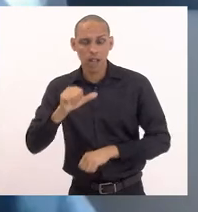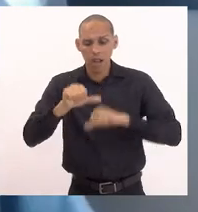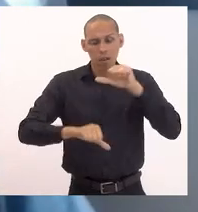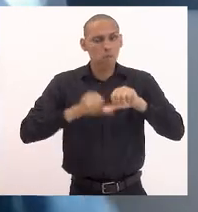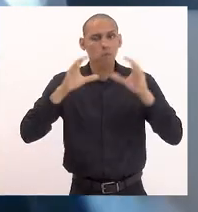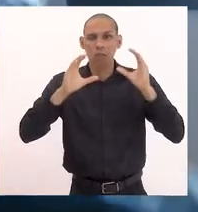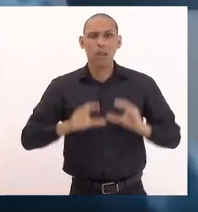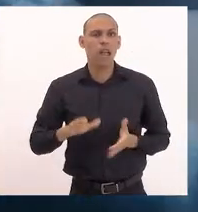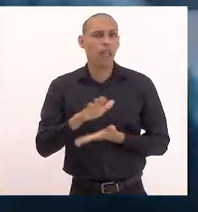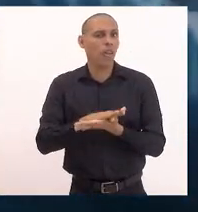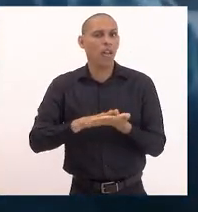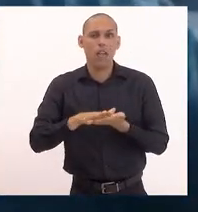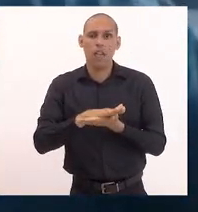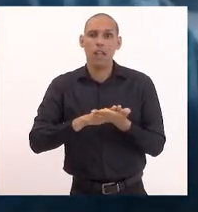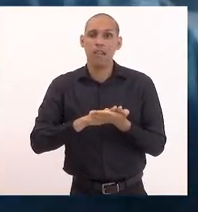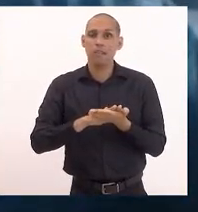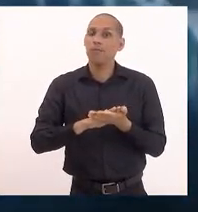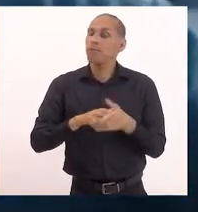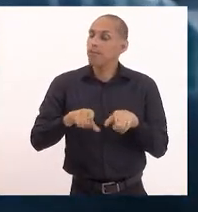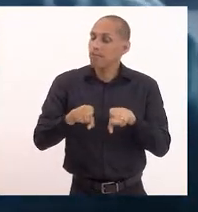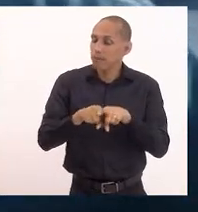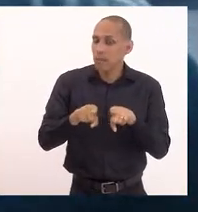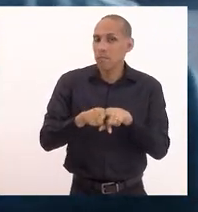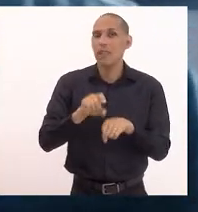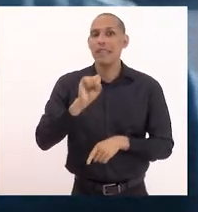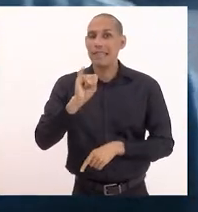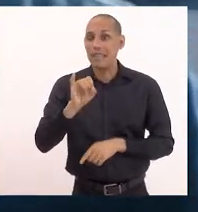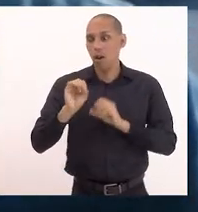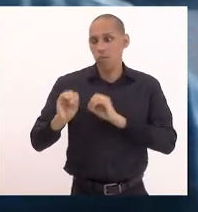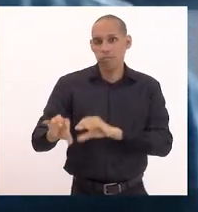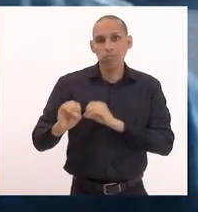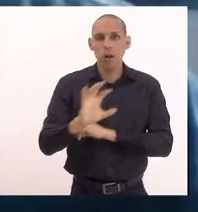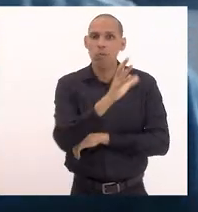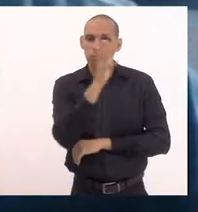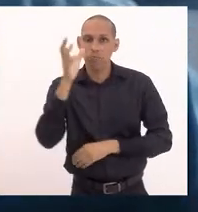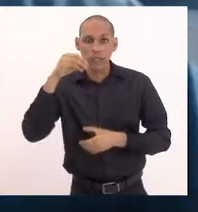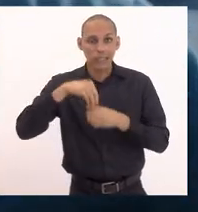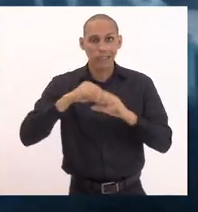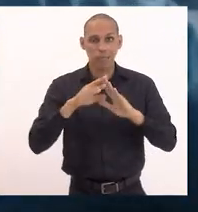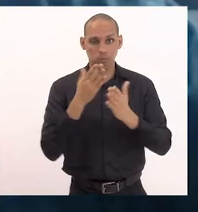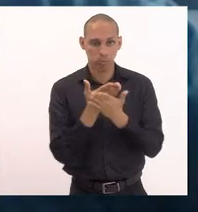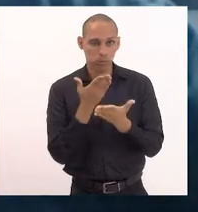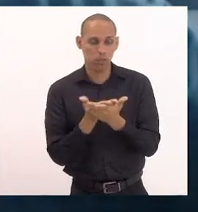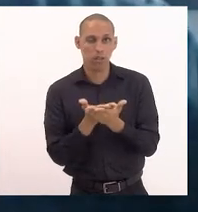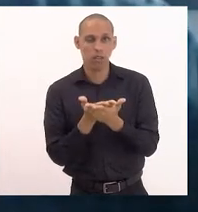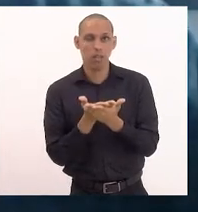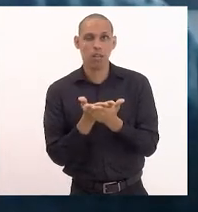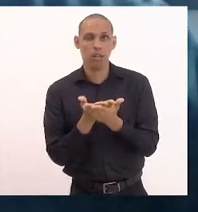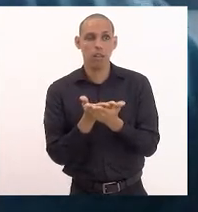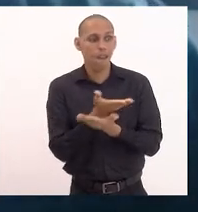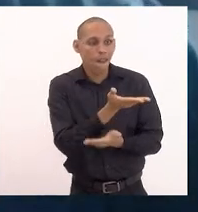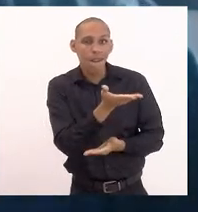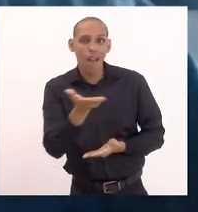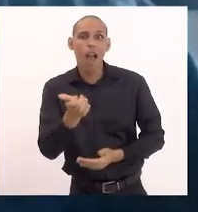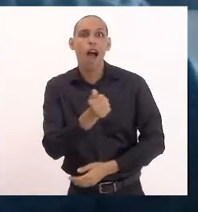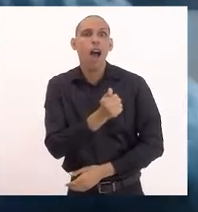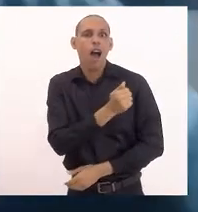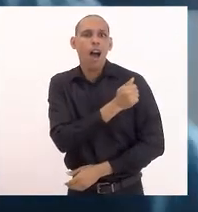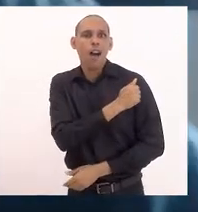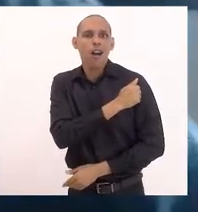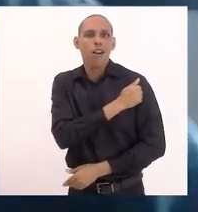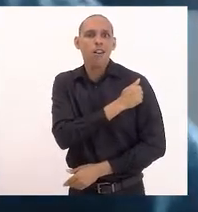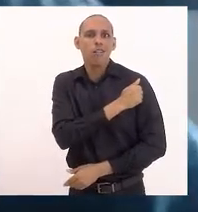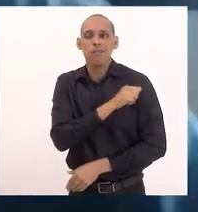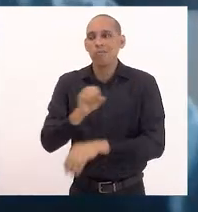comportamento. Por outro lado, havendo educação ambiental nas escolas, esses estudantes vão influenciar seus